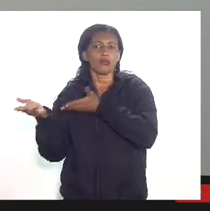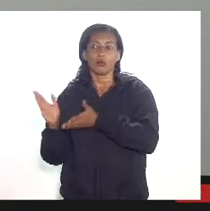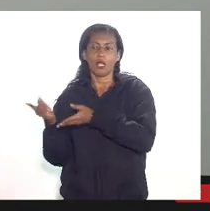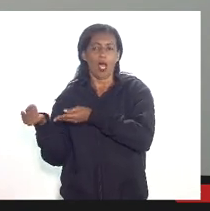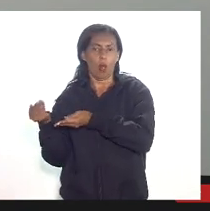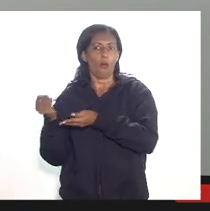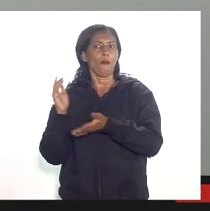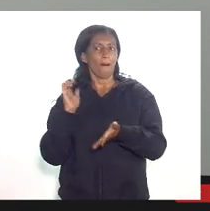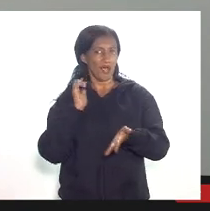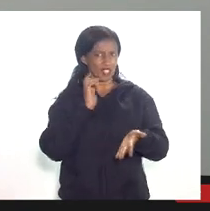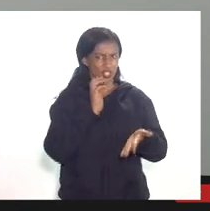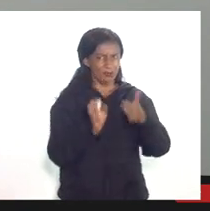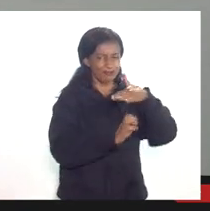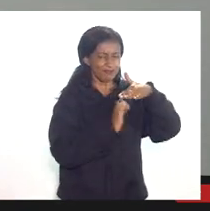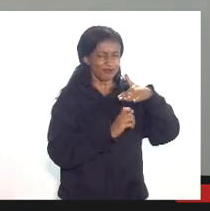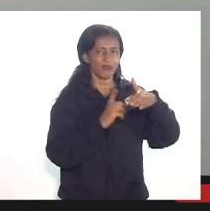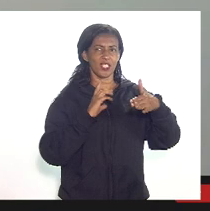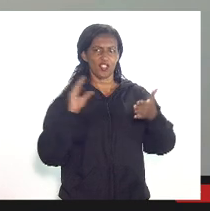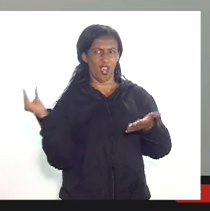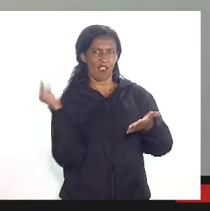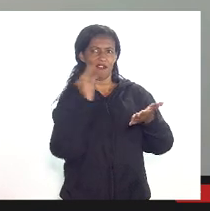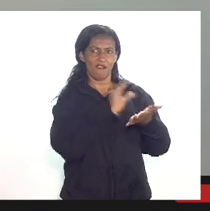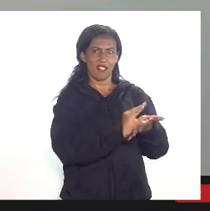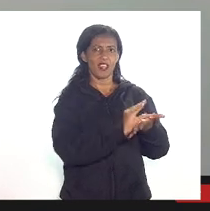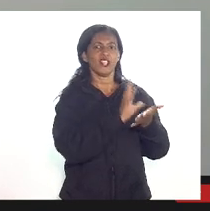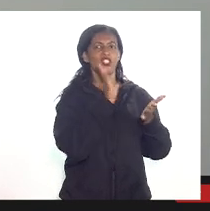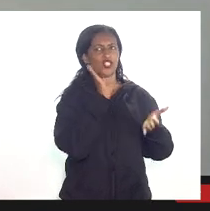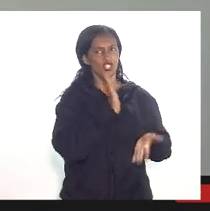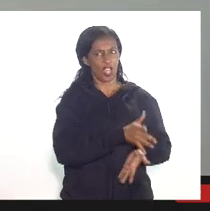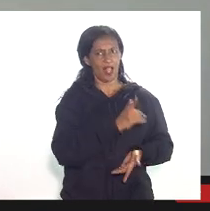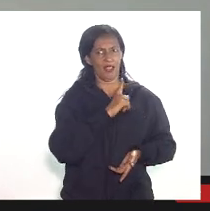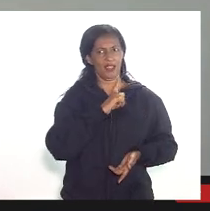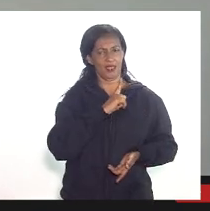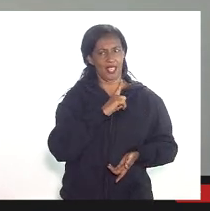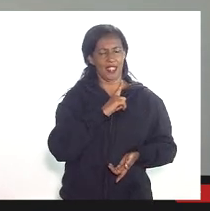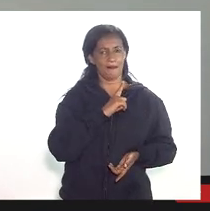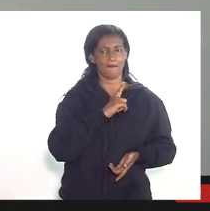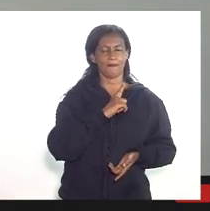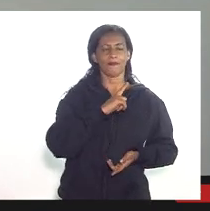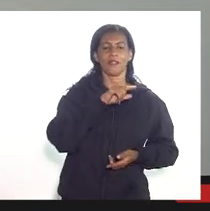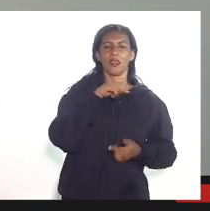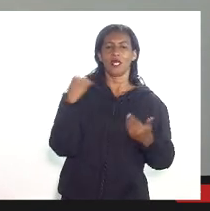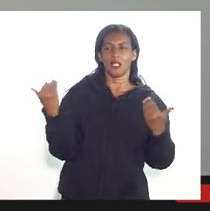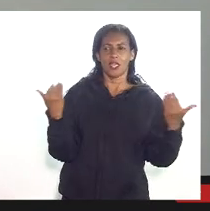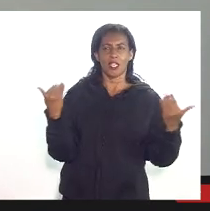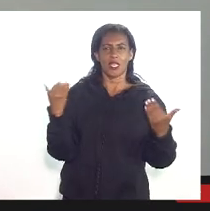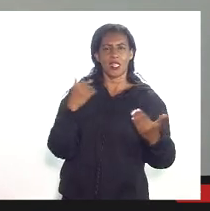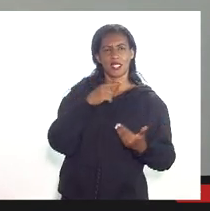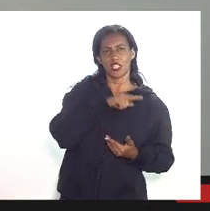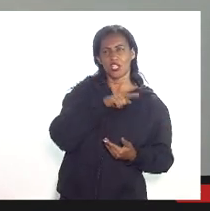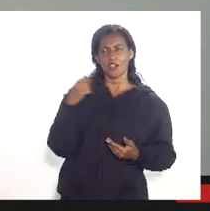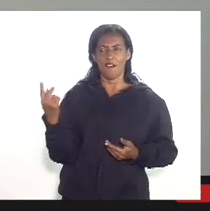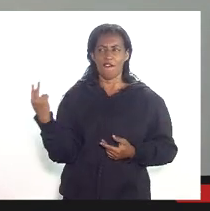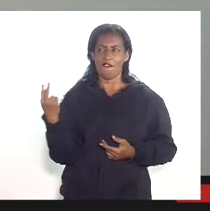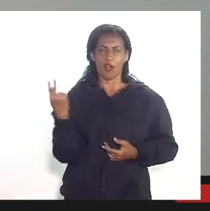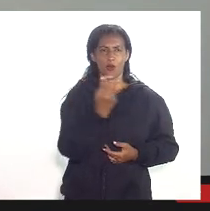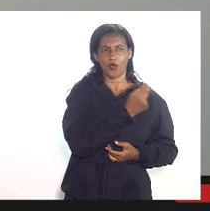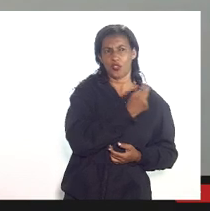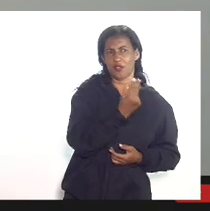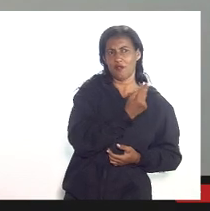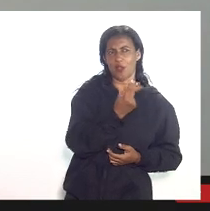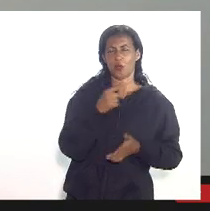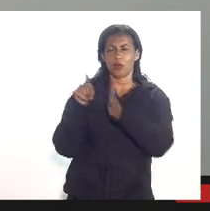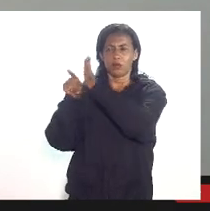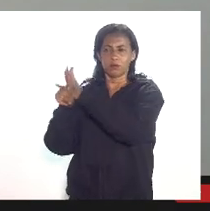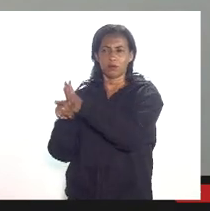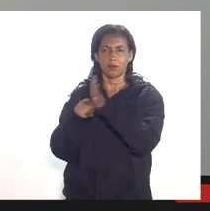desculpa falar assim mas tecnicamente 6,19 bilhões a 1,25 bilhões já nos causa estranheza porque nós temos que rastrear isso qual